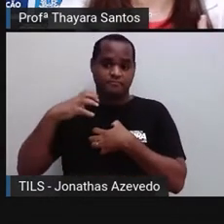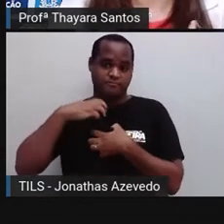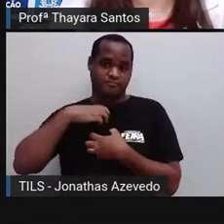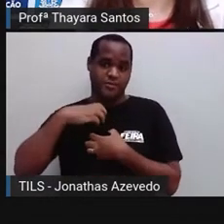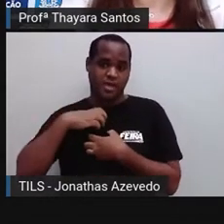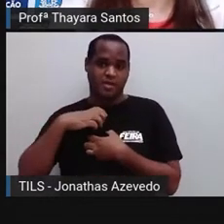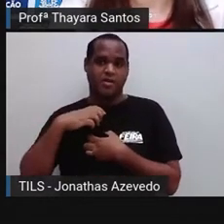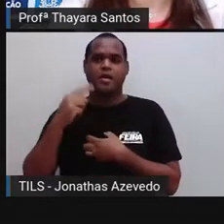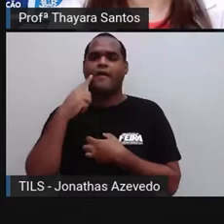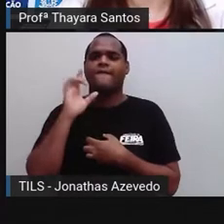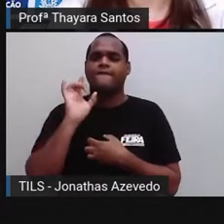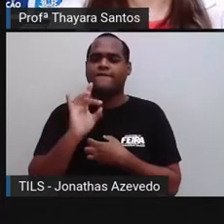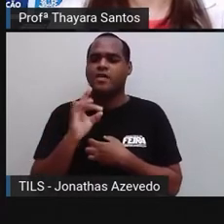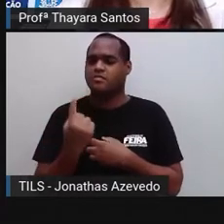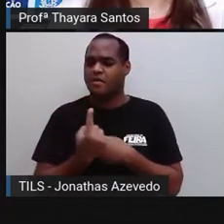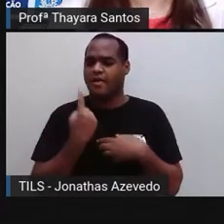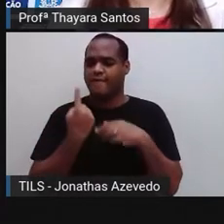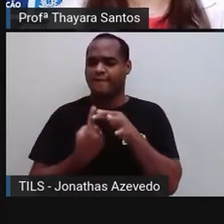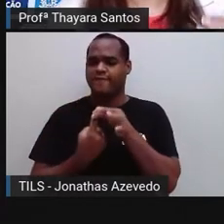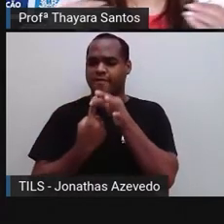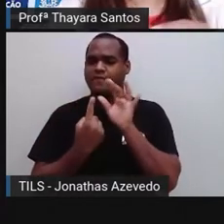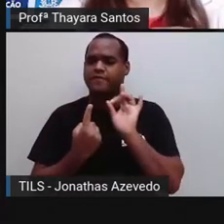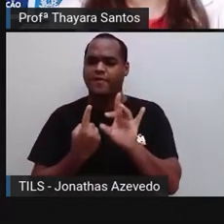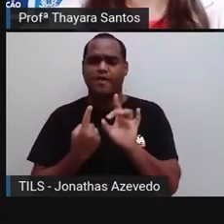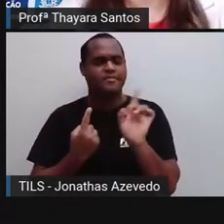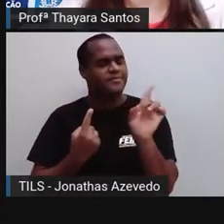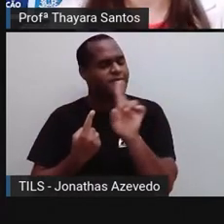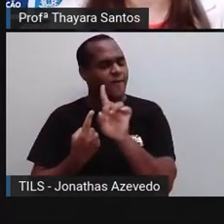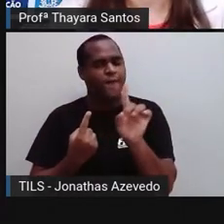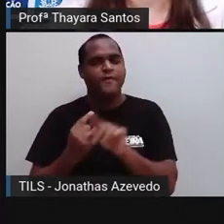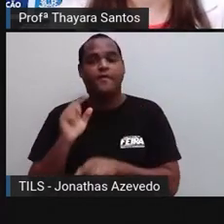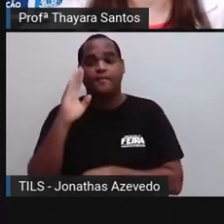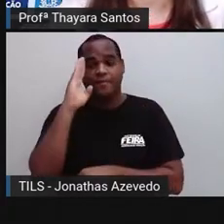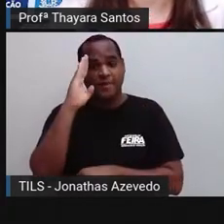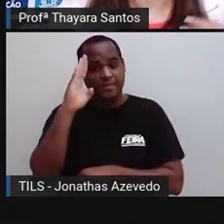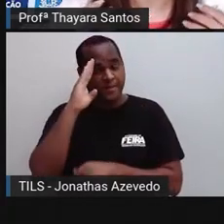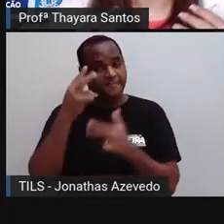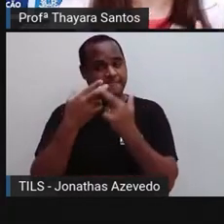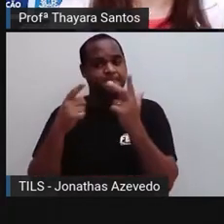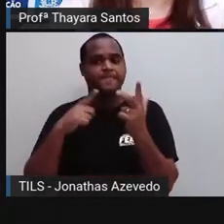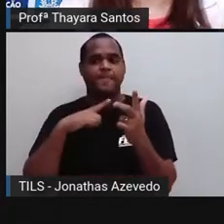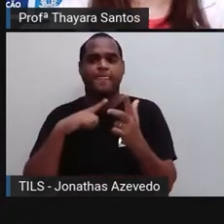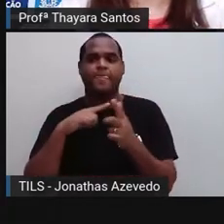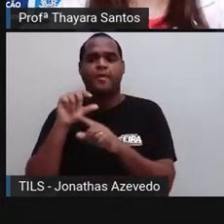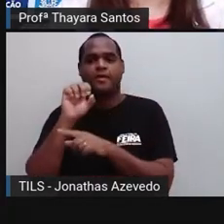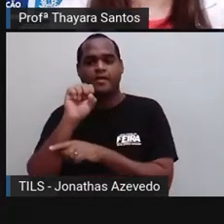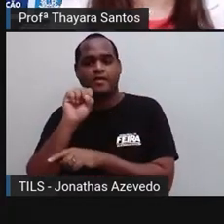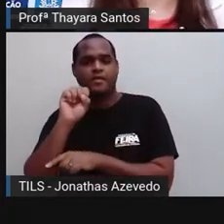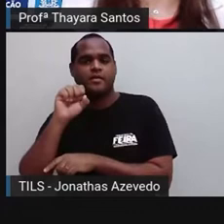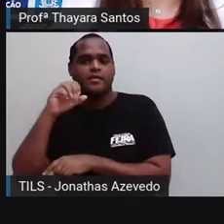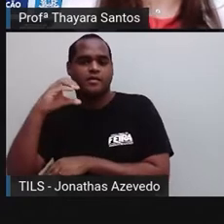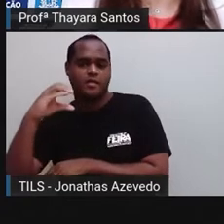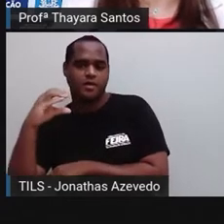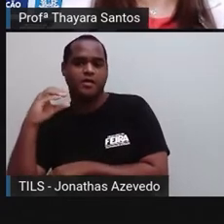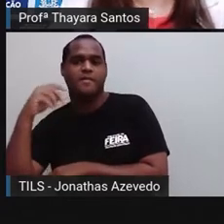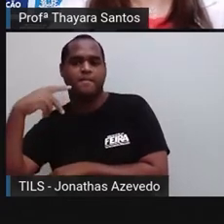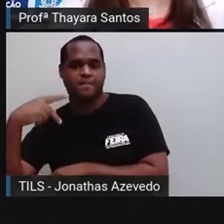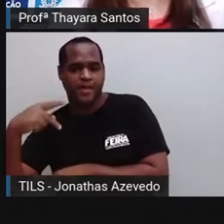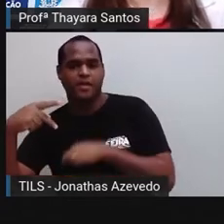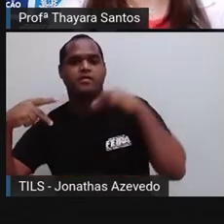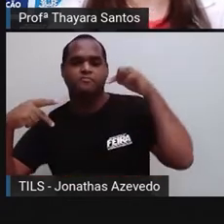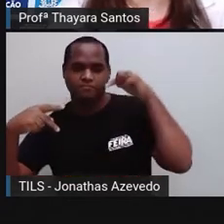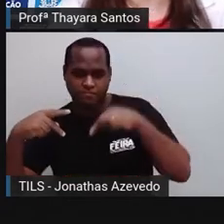isolada. Ela está diretamente ligada com o sistema nervoso central e periférico,